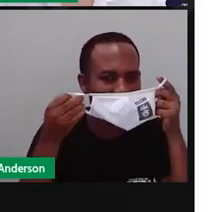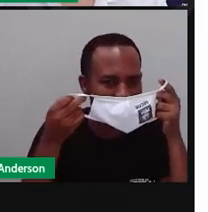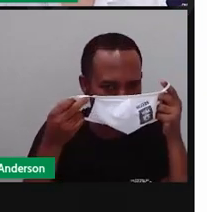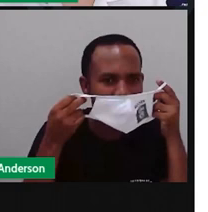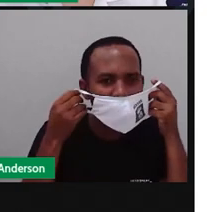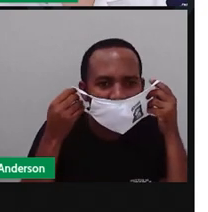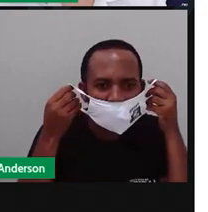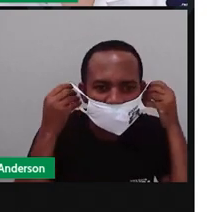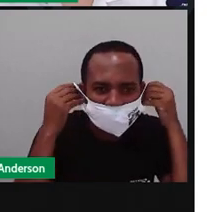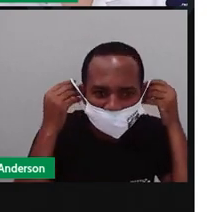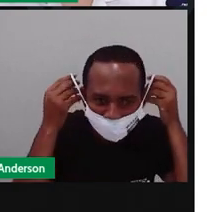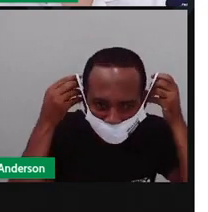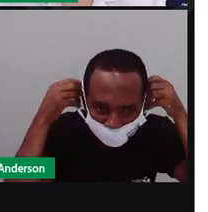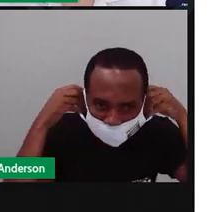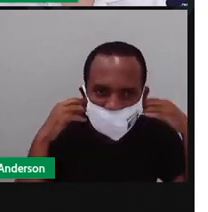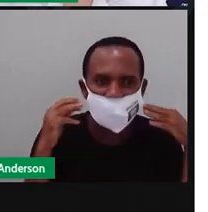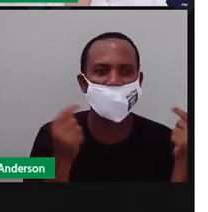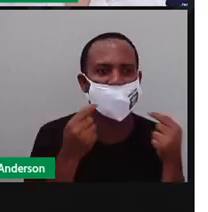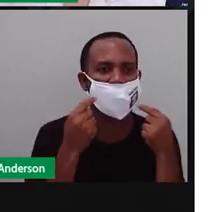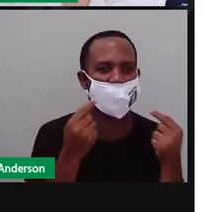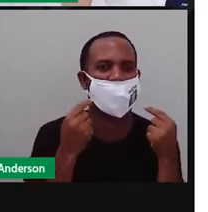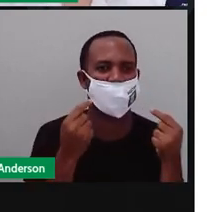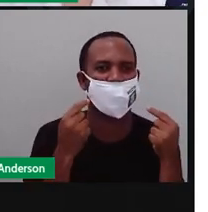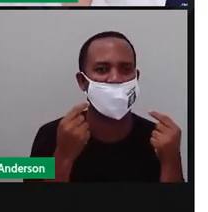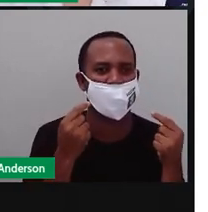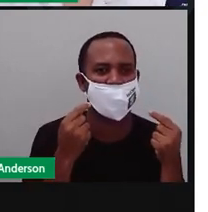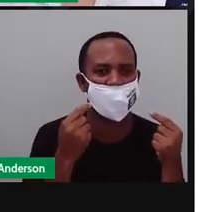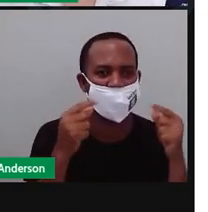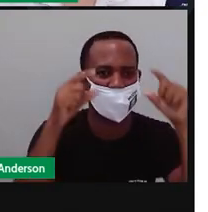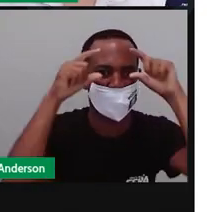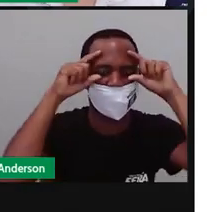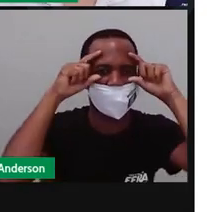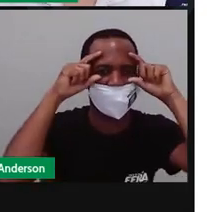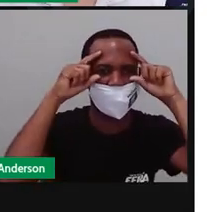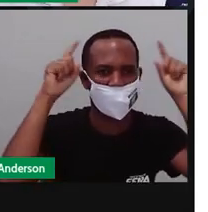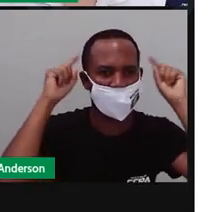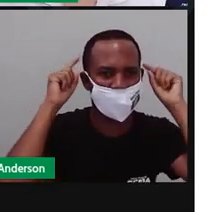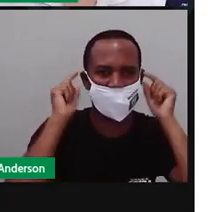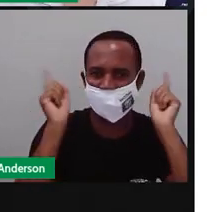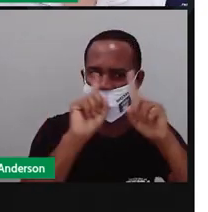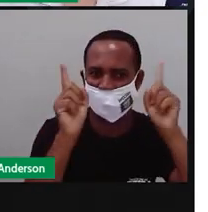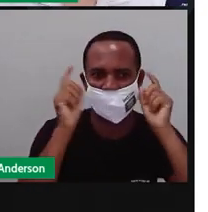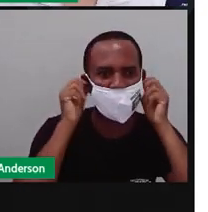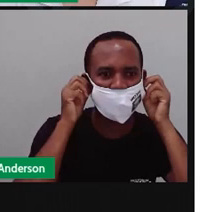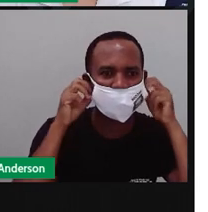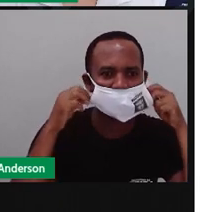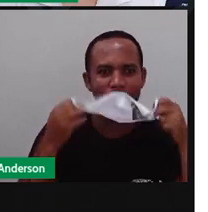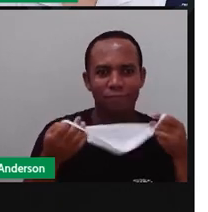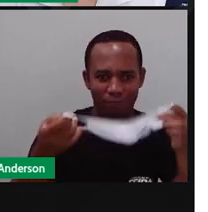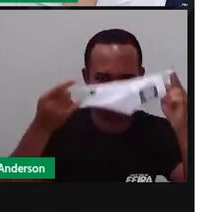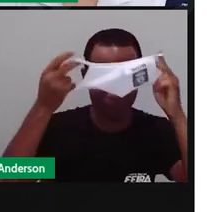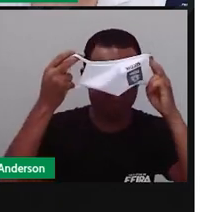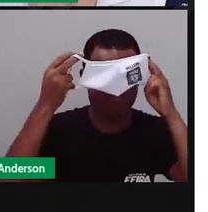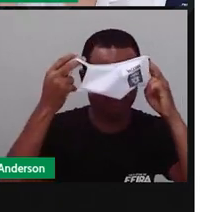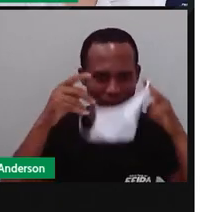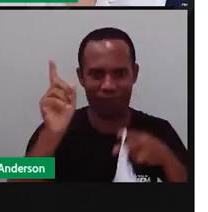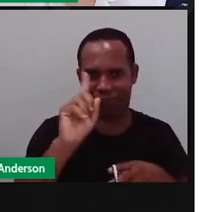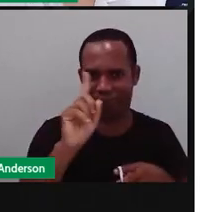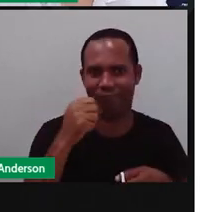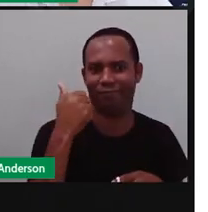Praticam distanciamento social, tá? E que em breve vamos estar todos juntinhos. Mais uma vez.